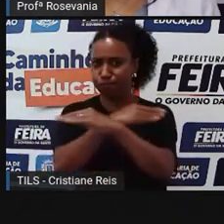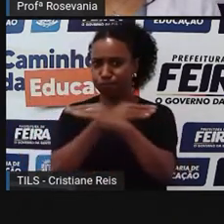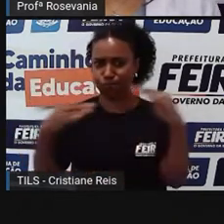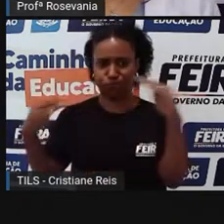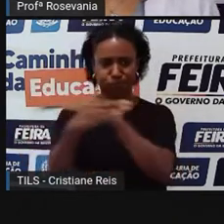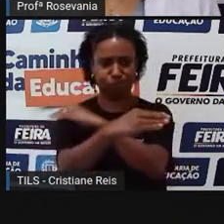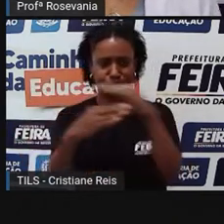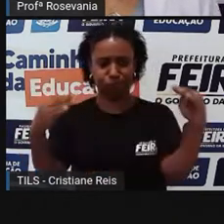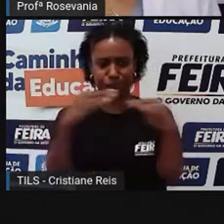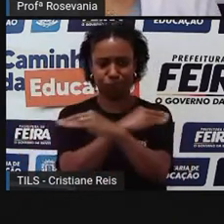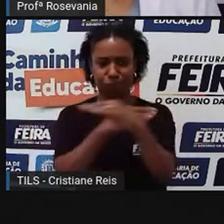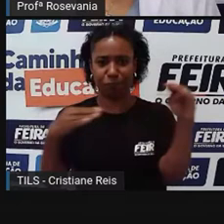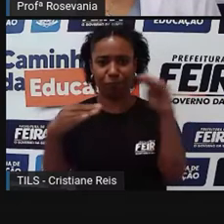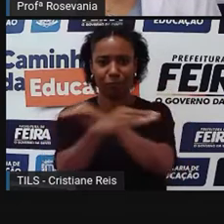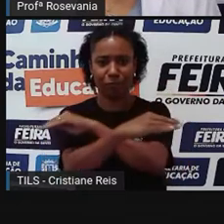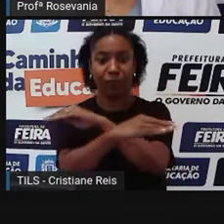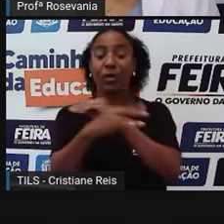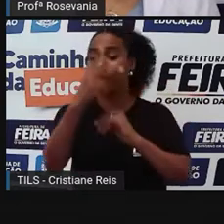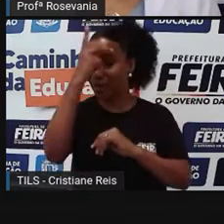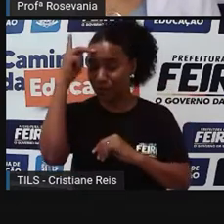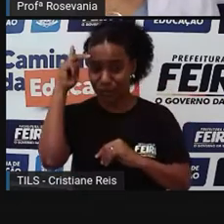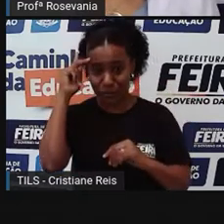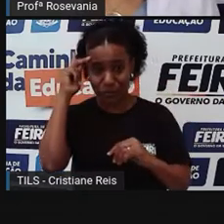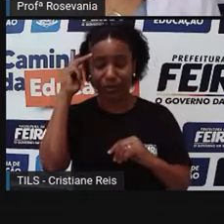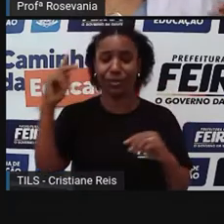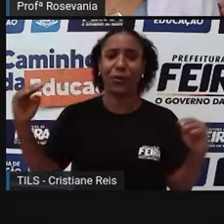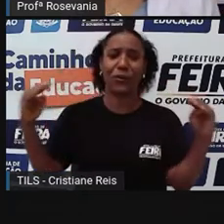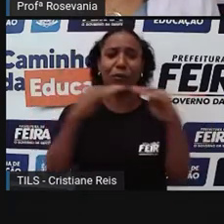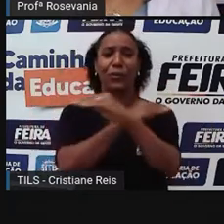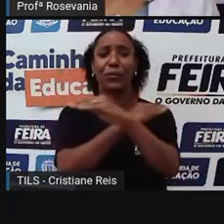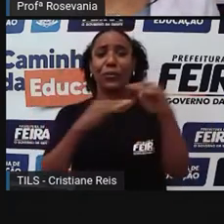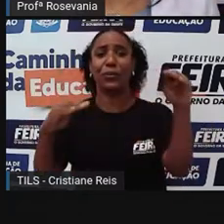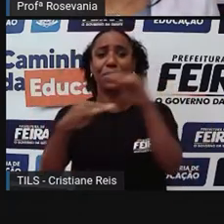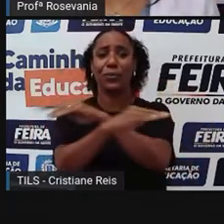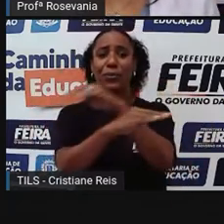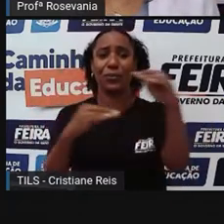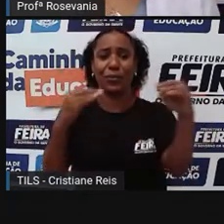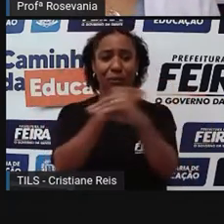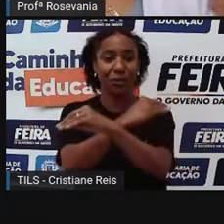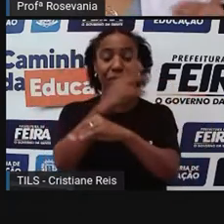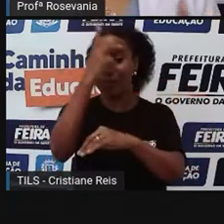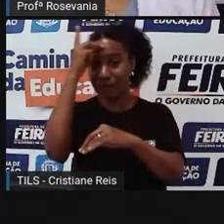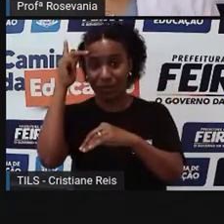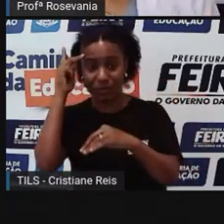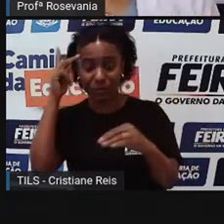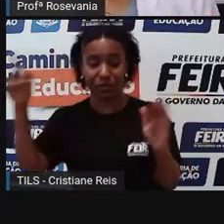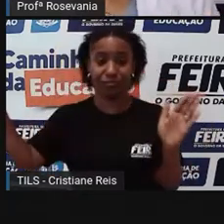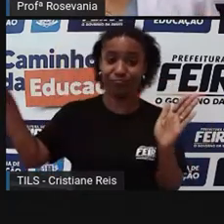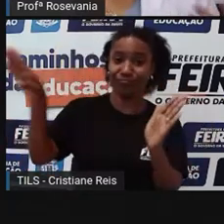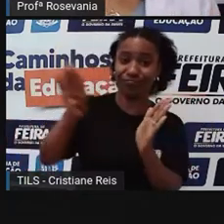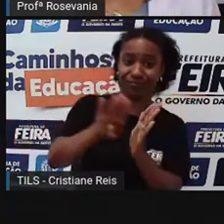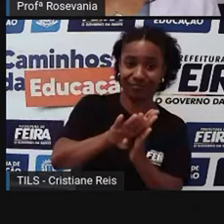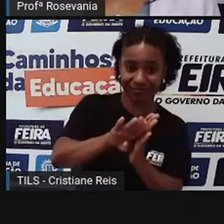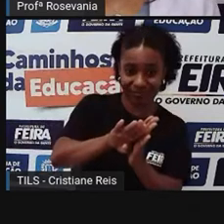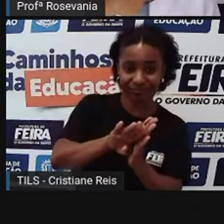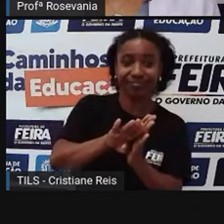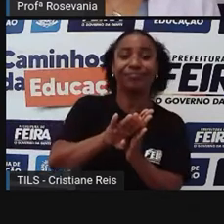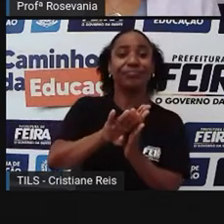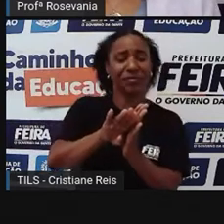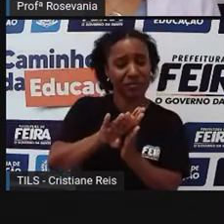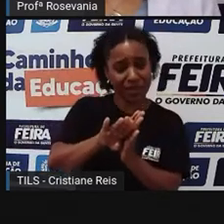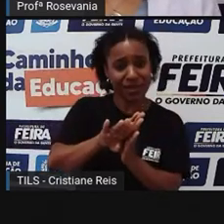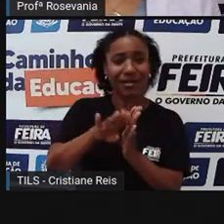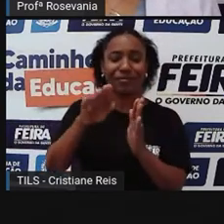passou, e passa toda hora. Tem gente até que nunca foi embora, pessoas que vem e ignora,